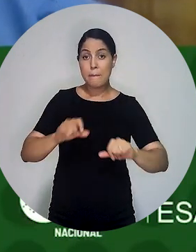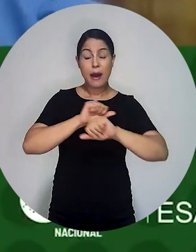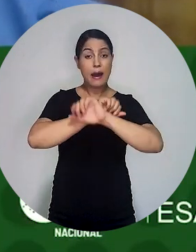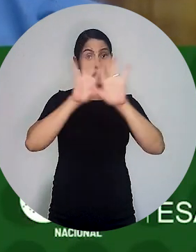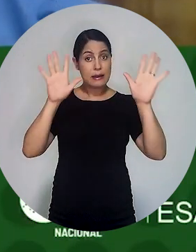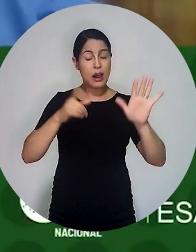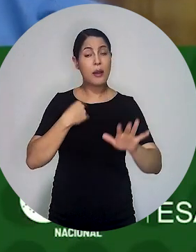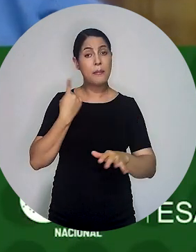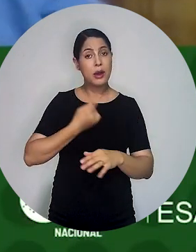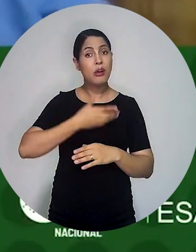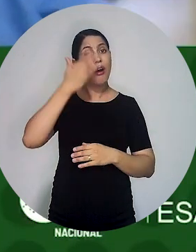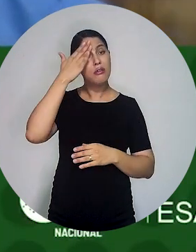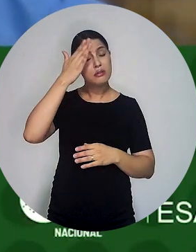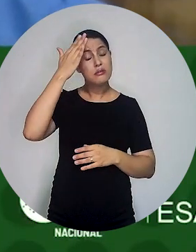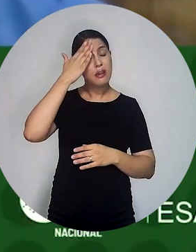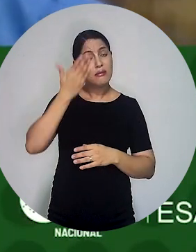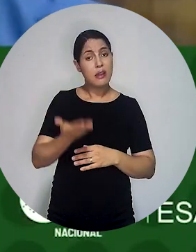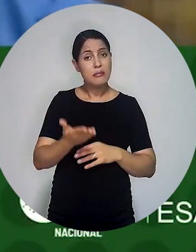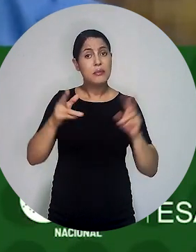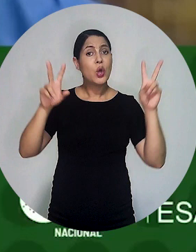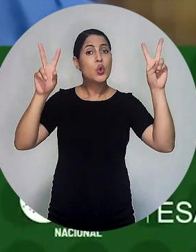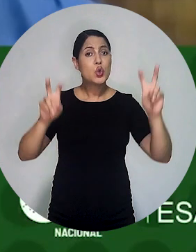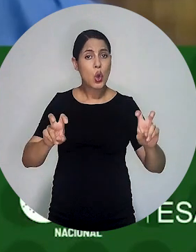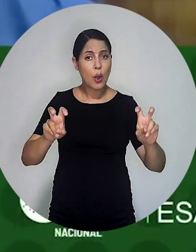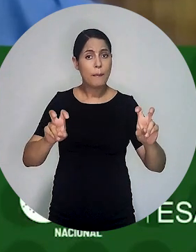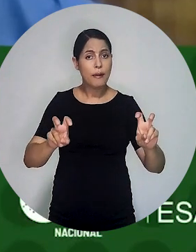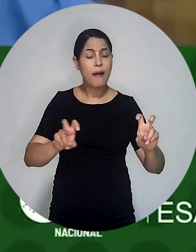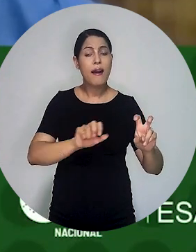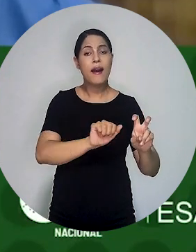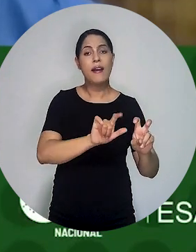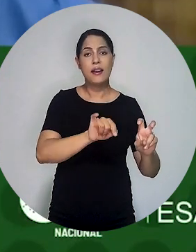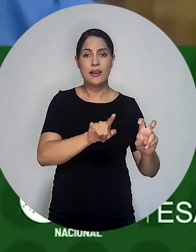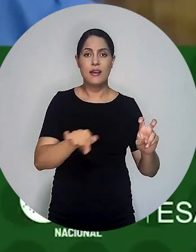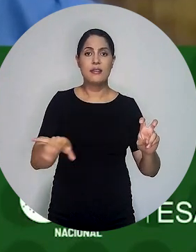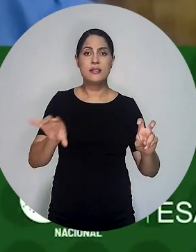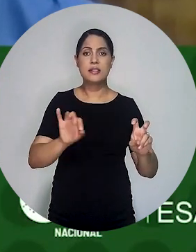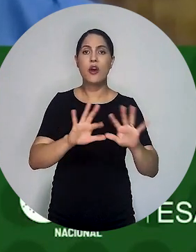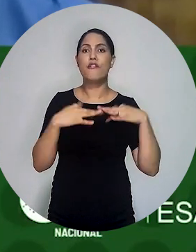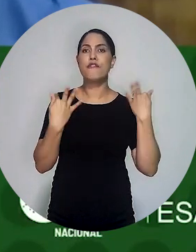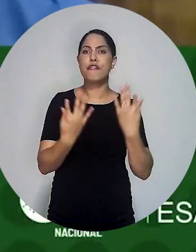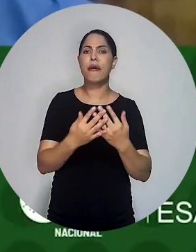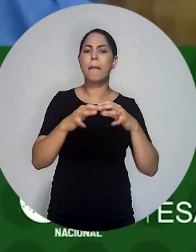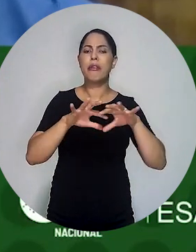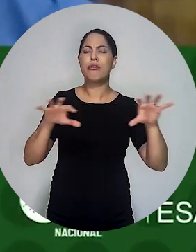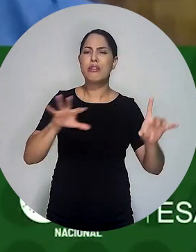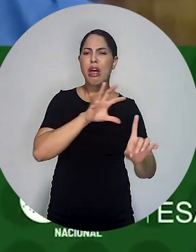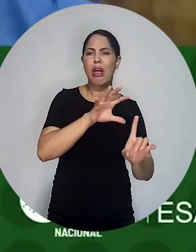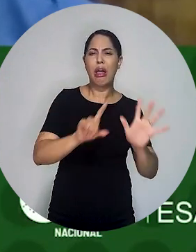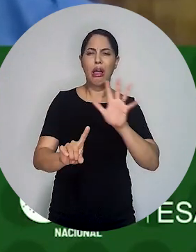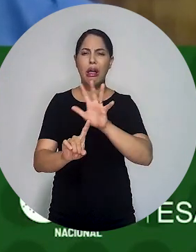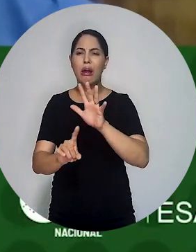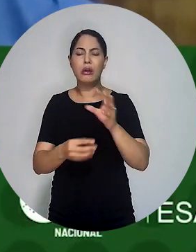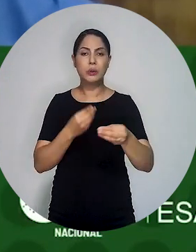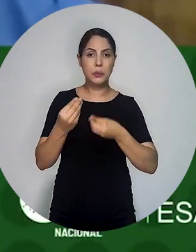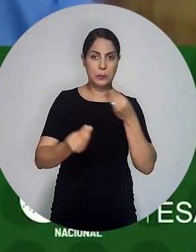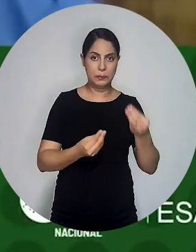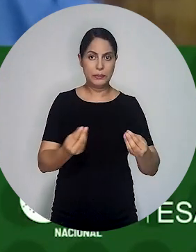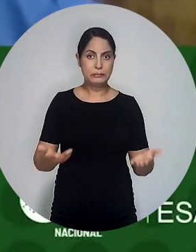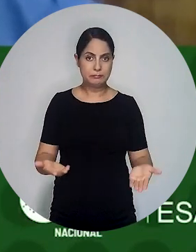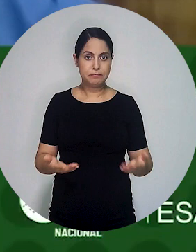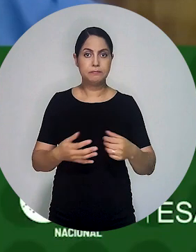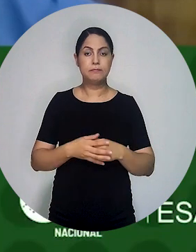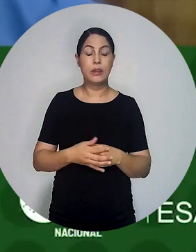essas questões e nos esclarecer sobre a questão da alienação parental. Então, professor Rolf,